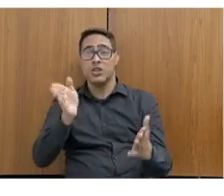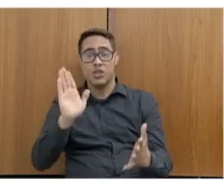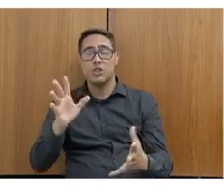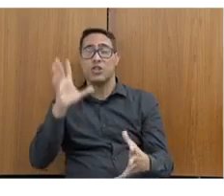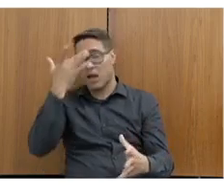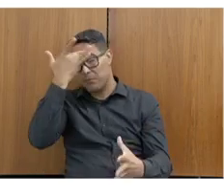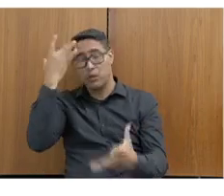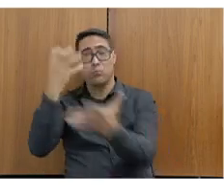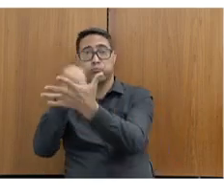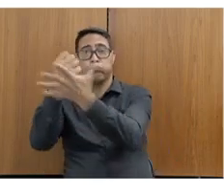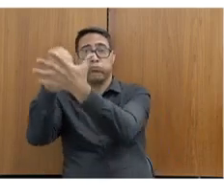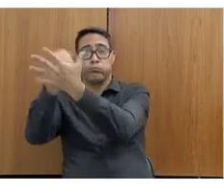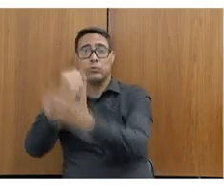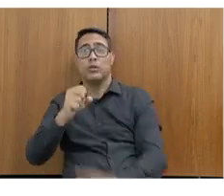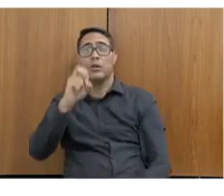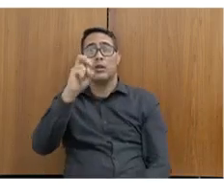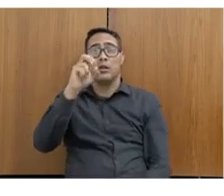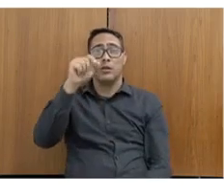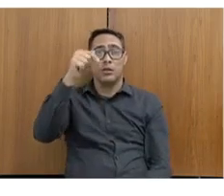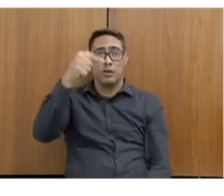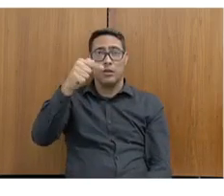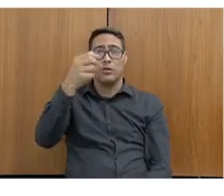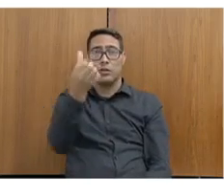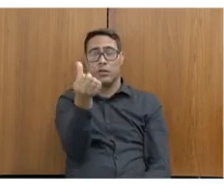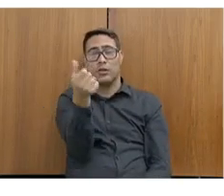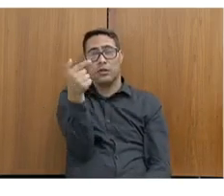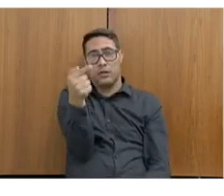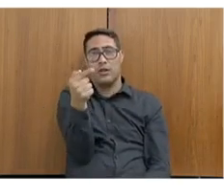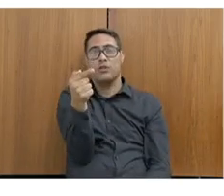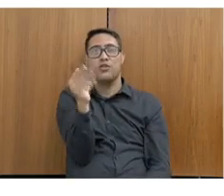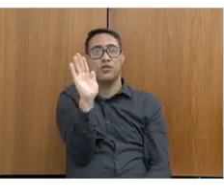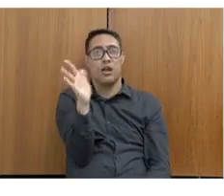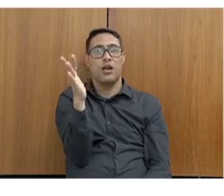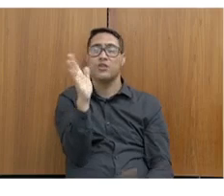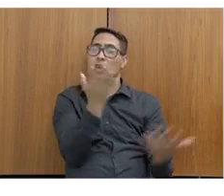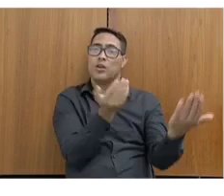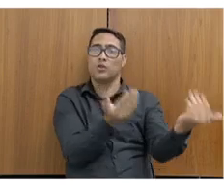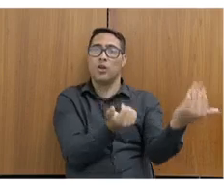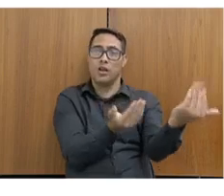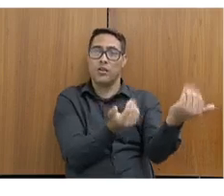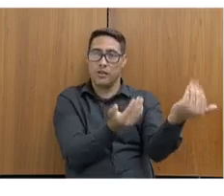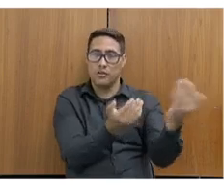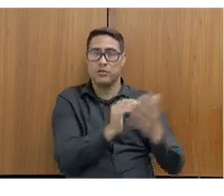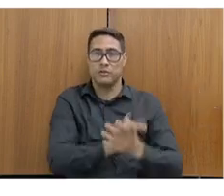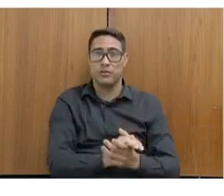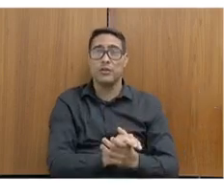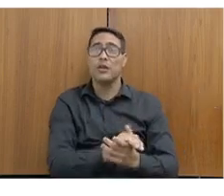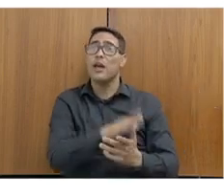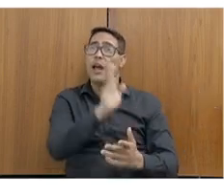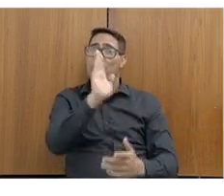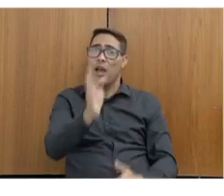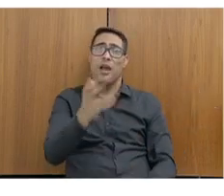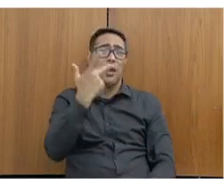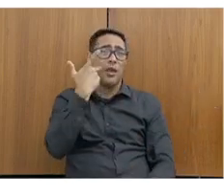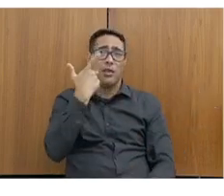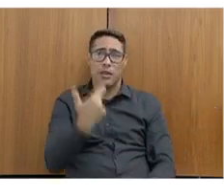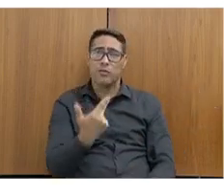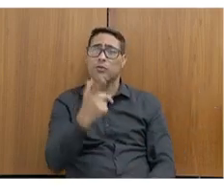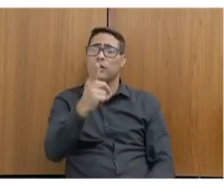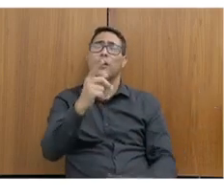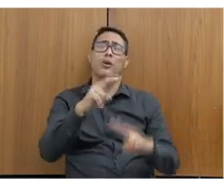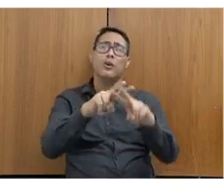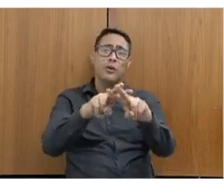adolescentes infratores. Essa quantidade é natural, porque nós passamos um período pós